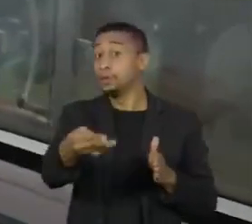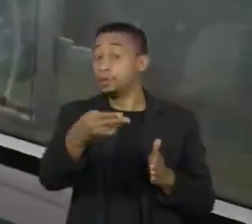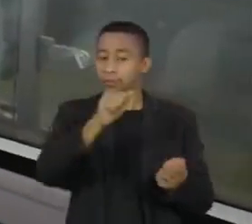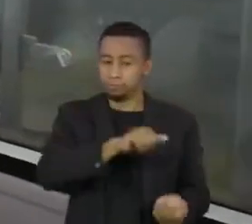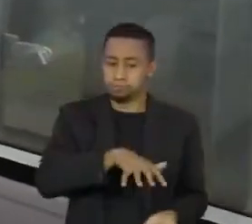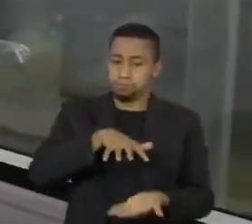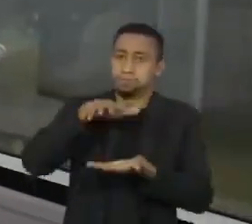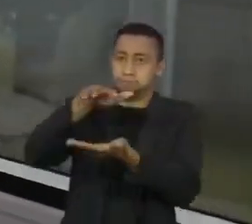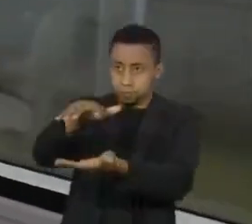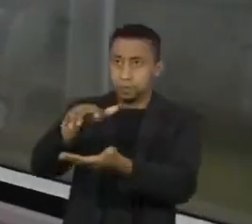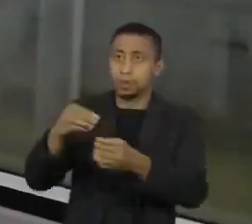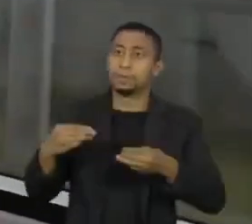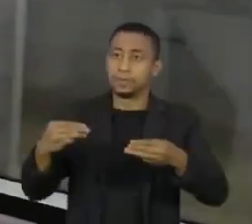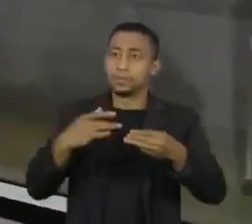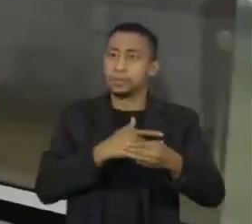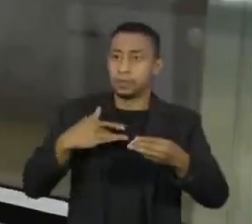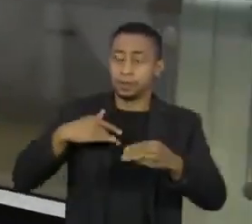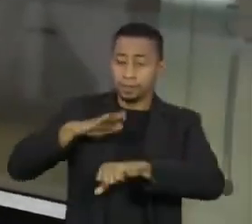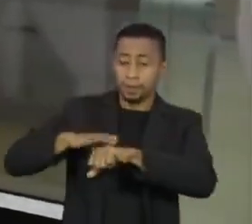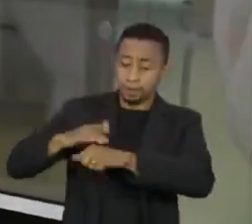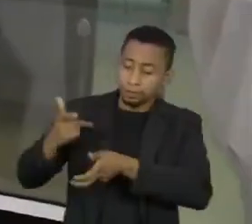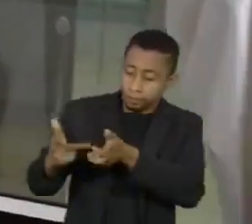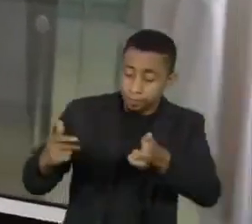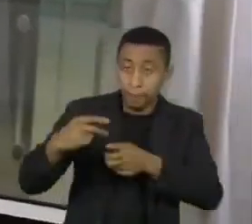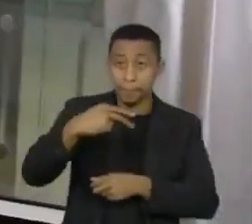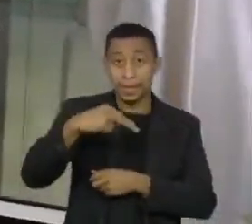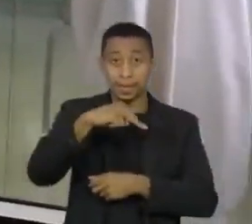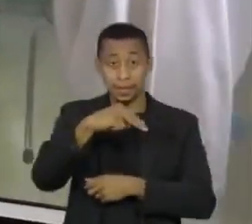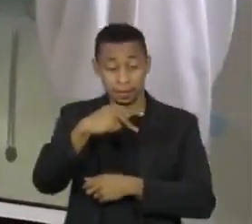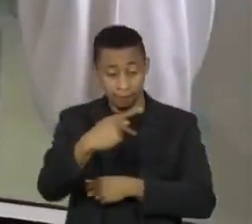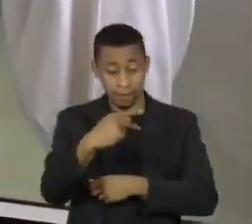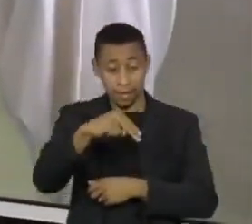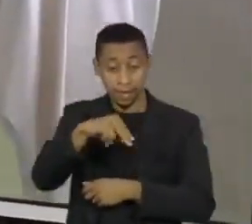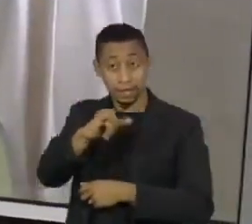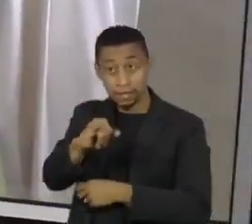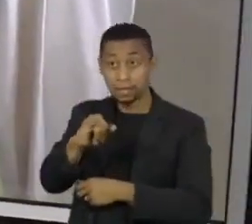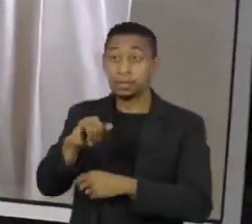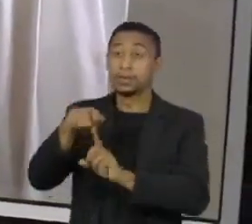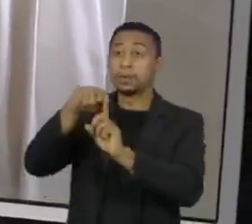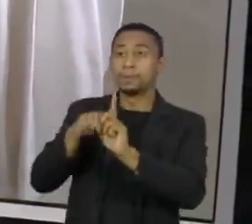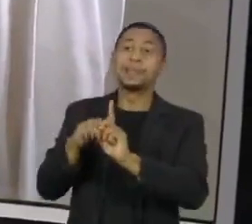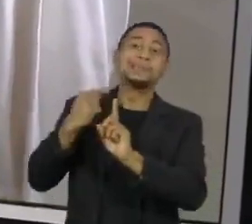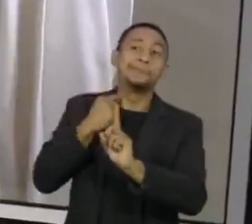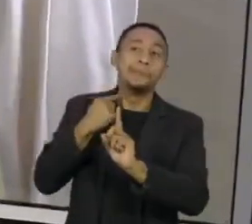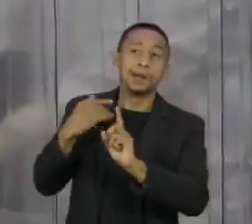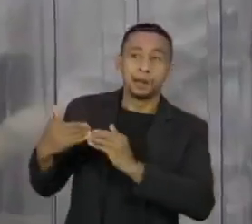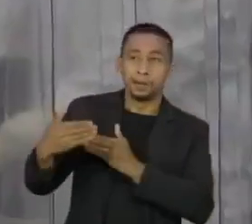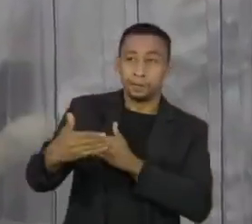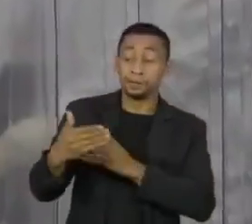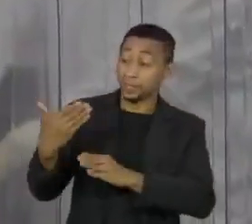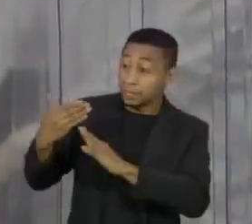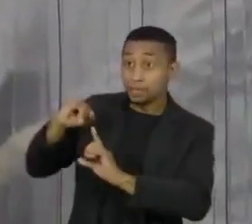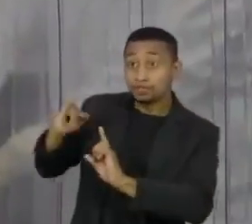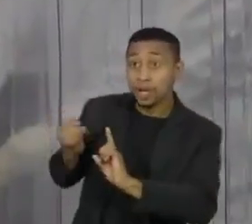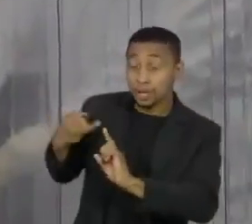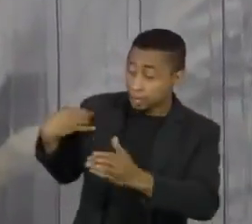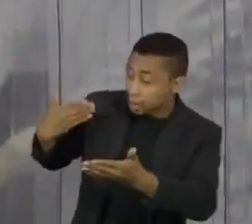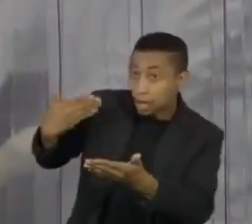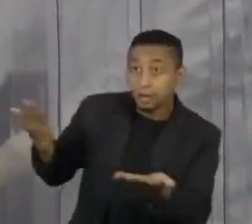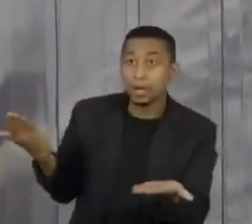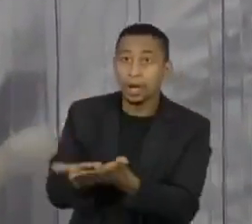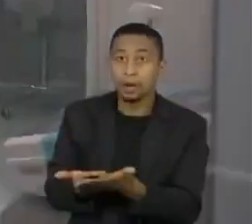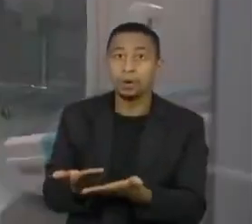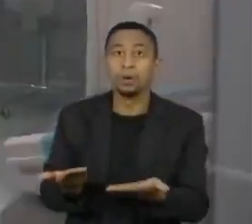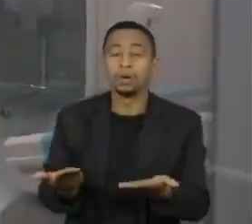retomar as entregas ao Programa Nacional de Imunização na primeira semana de maio. Desde janeiro, o Instituto entregou 41